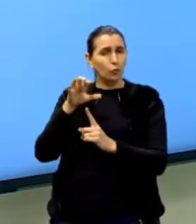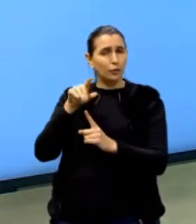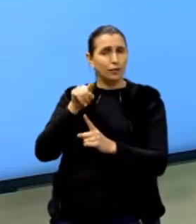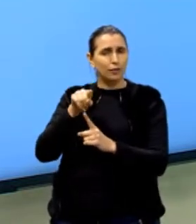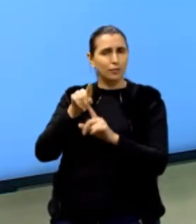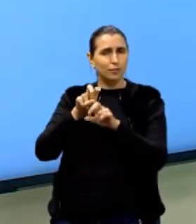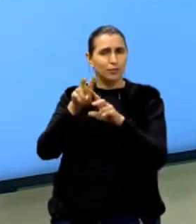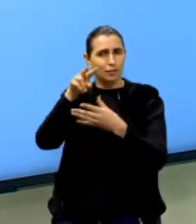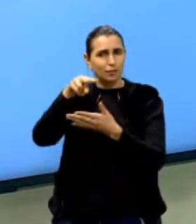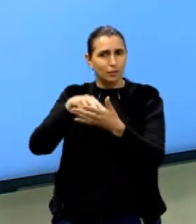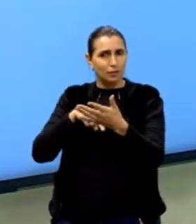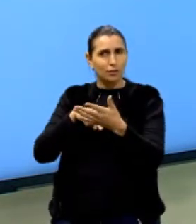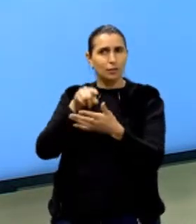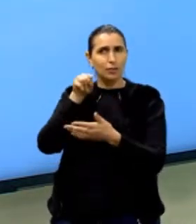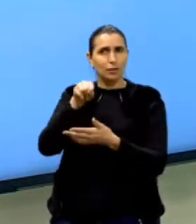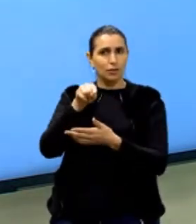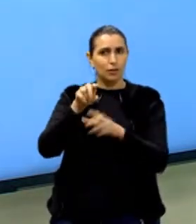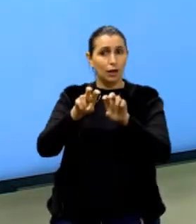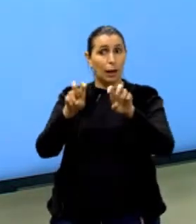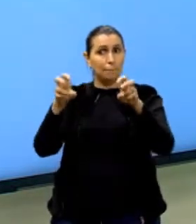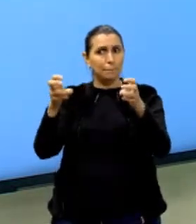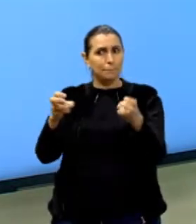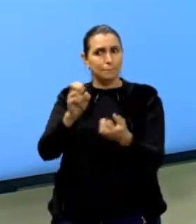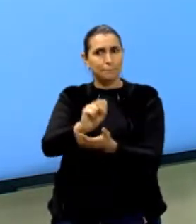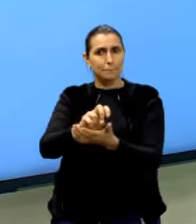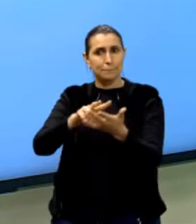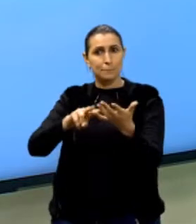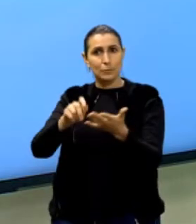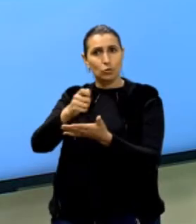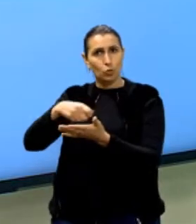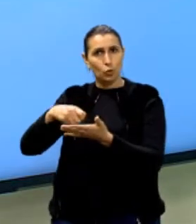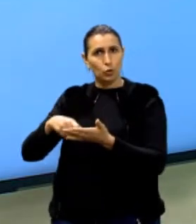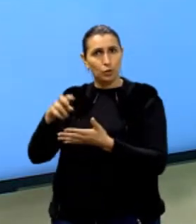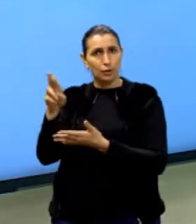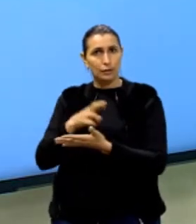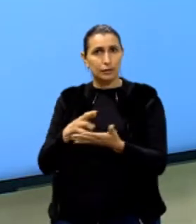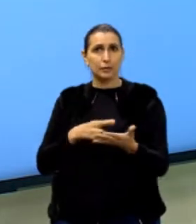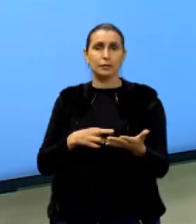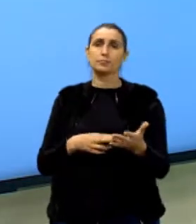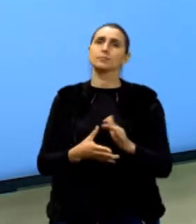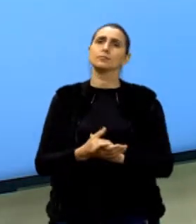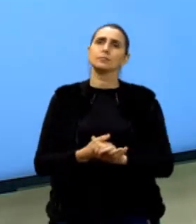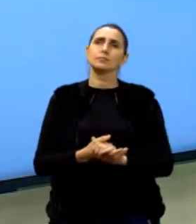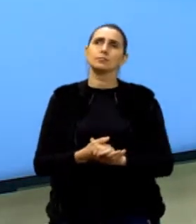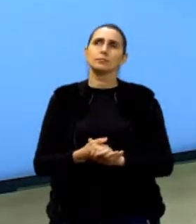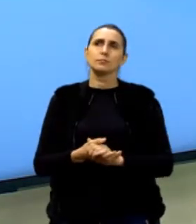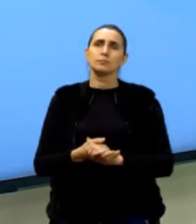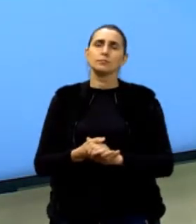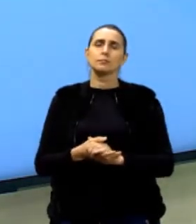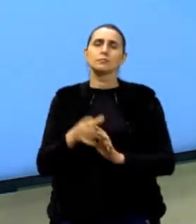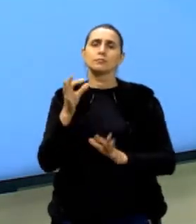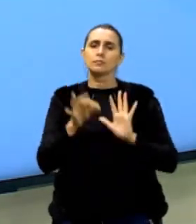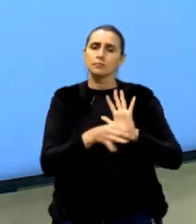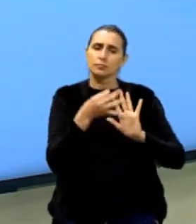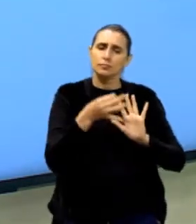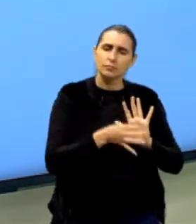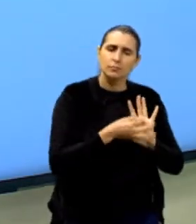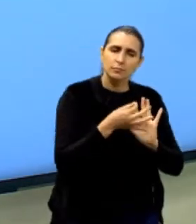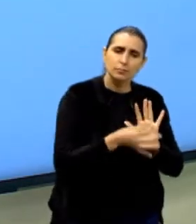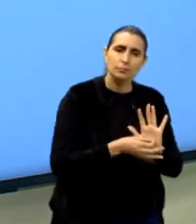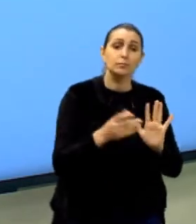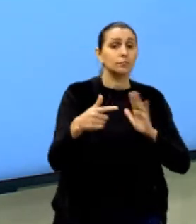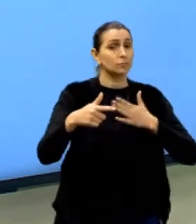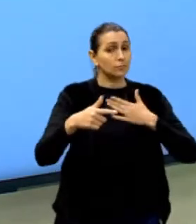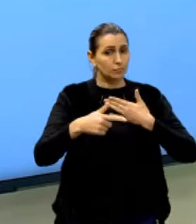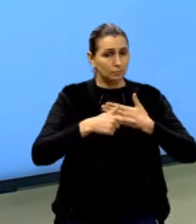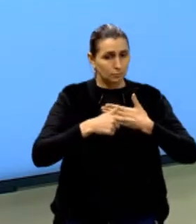leitor, que no caso aqui é a banca de correção, tá? Então, a argumentação, ela tem esse papel.